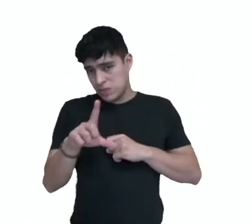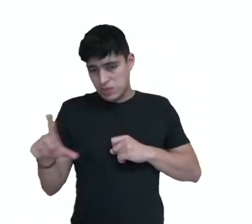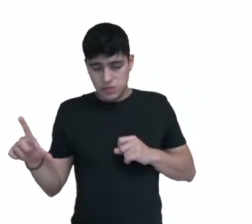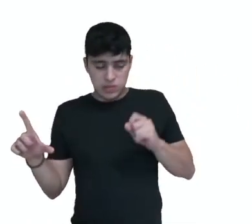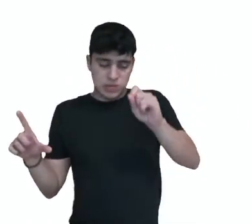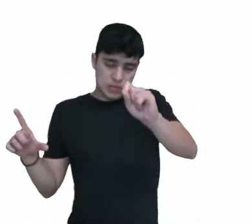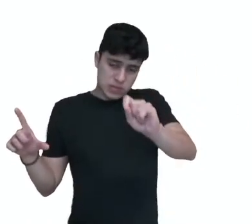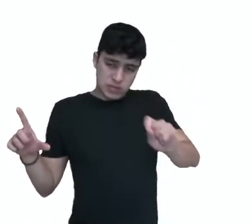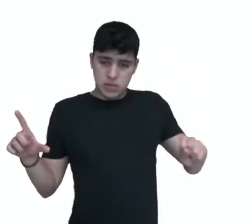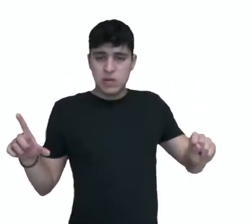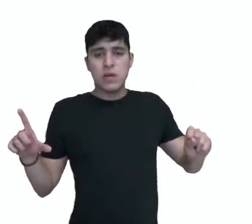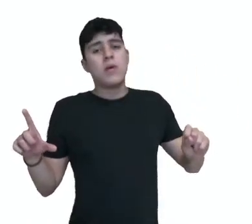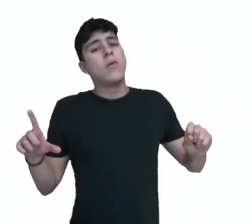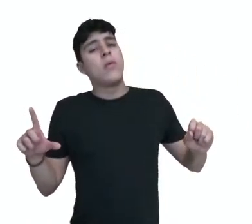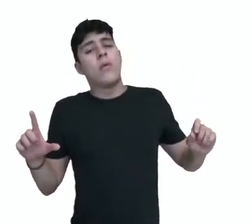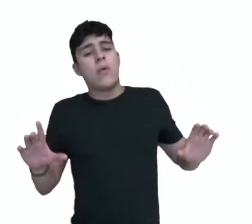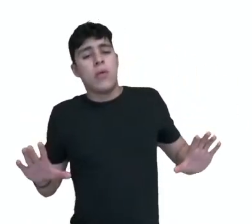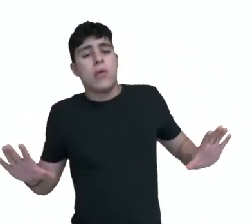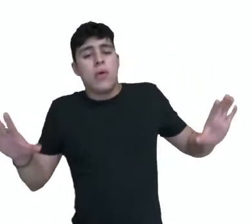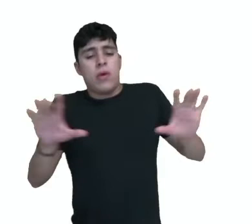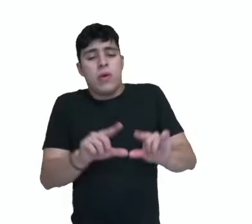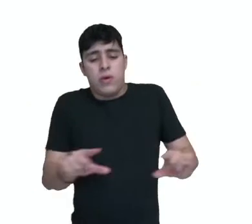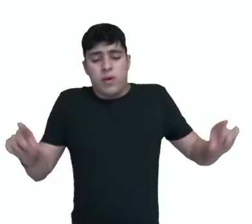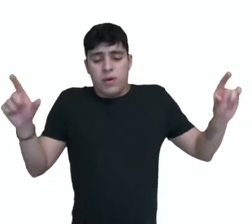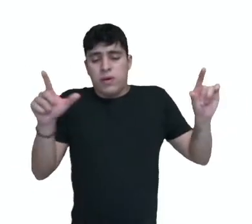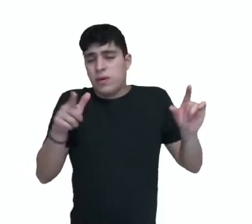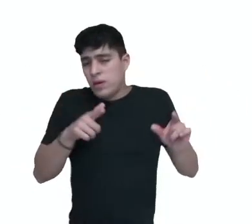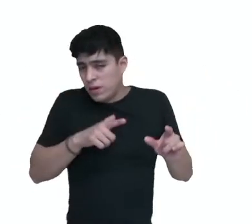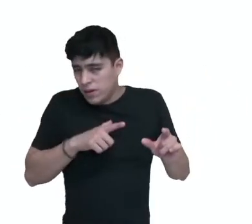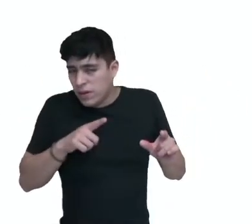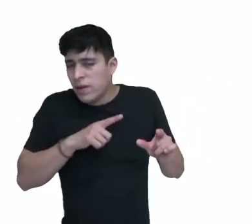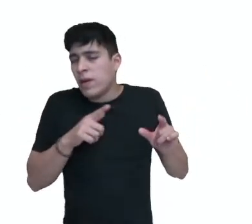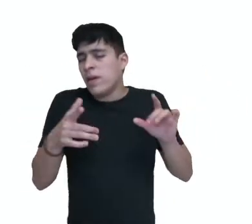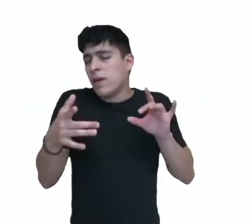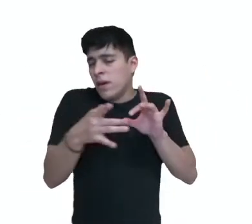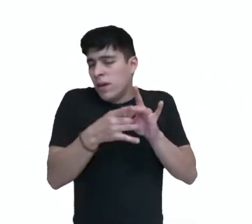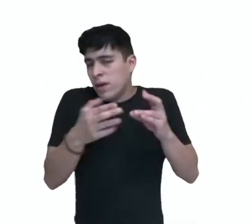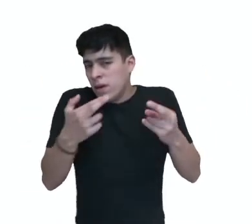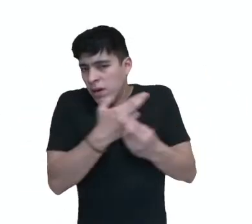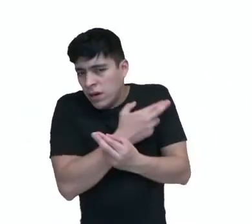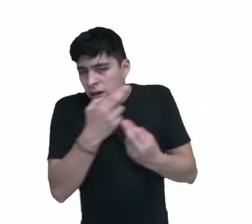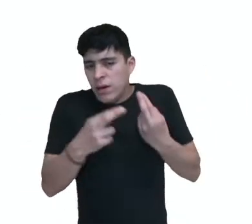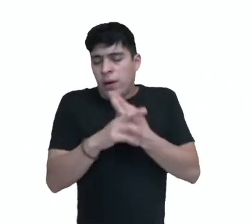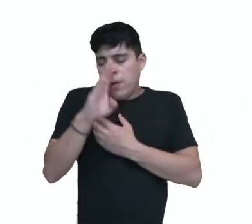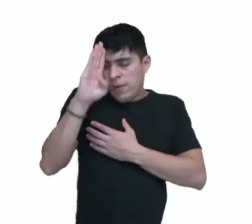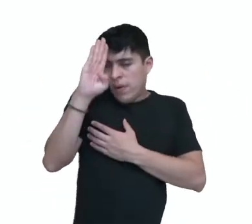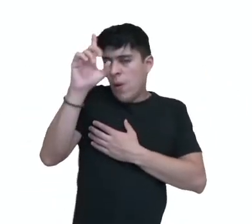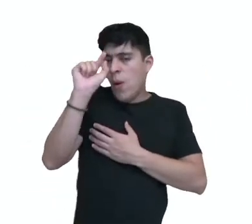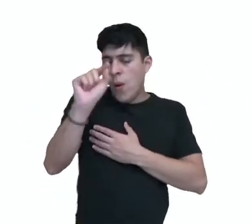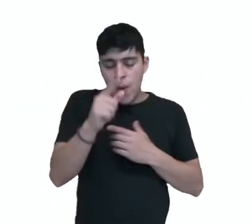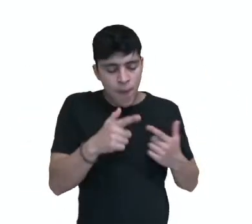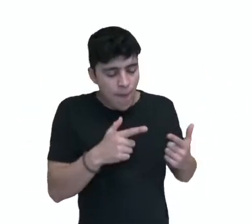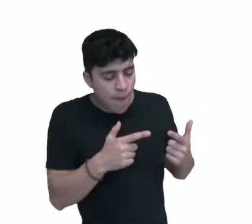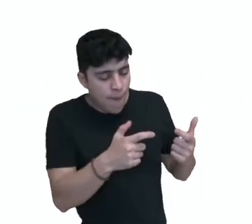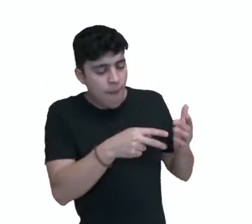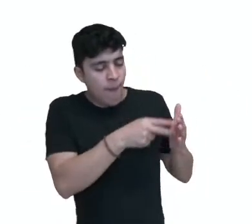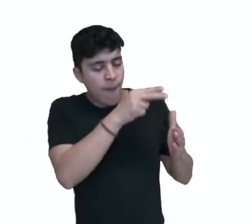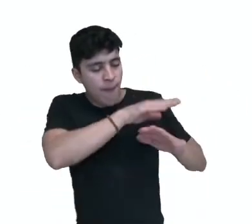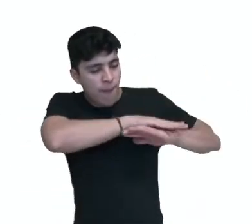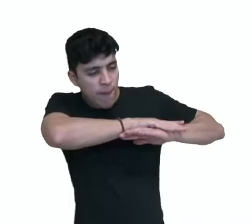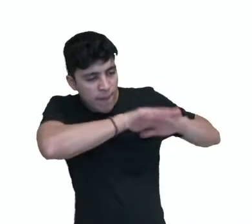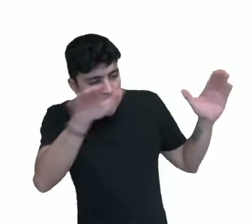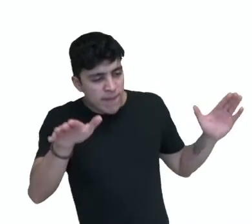noroeste, tem evidentemente uma parcela nesse sentido. Principalmente após a Segunda Guerra Mundial, quando